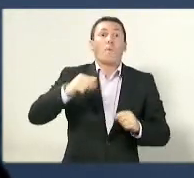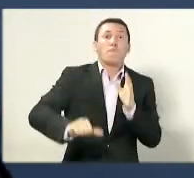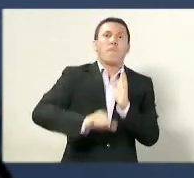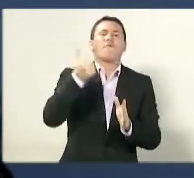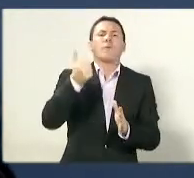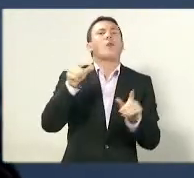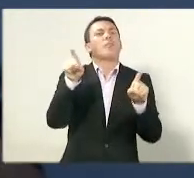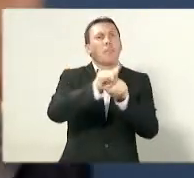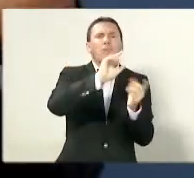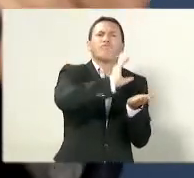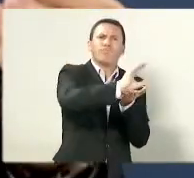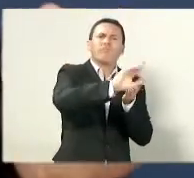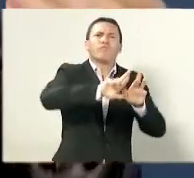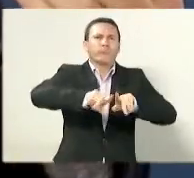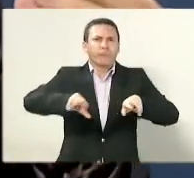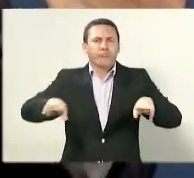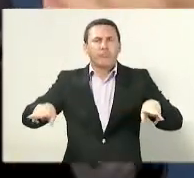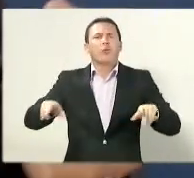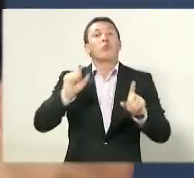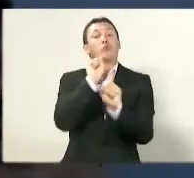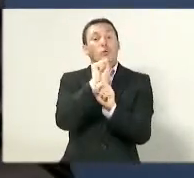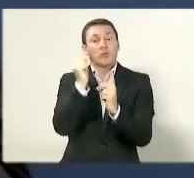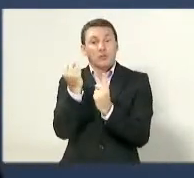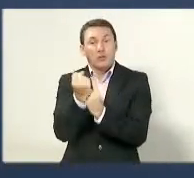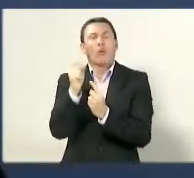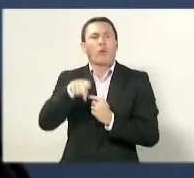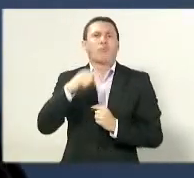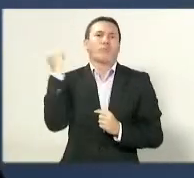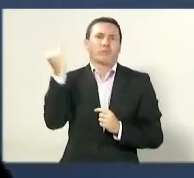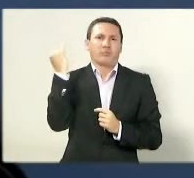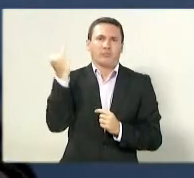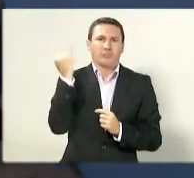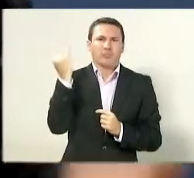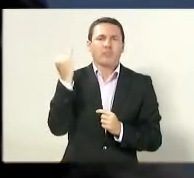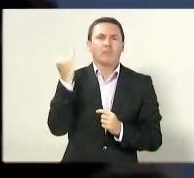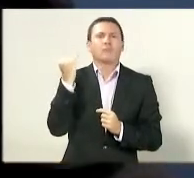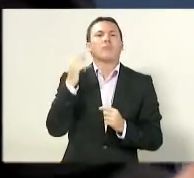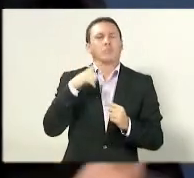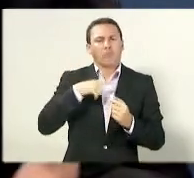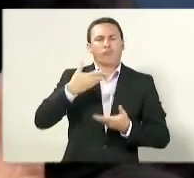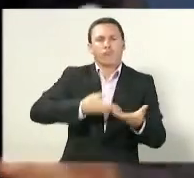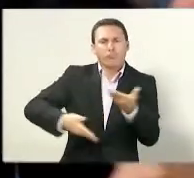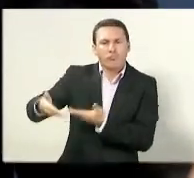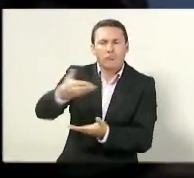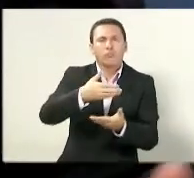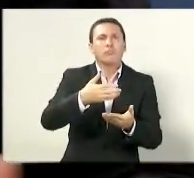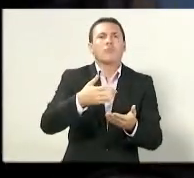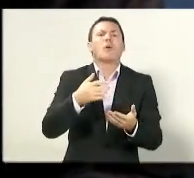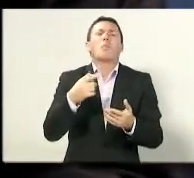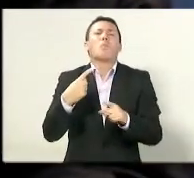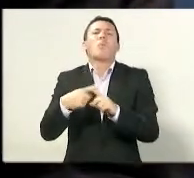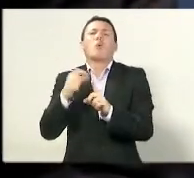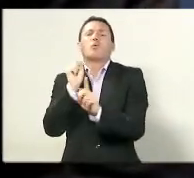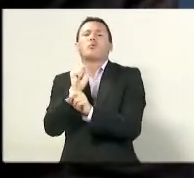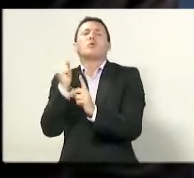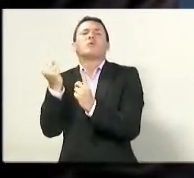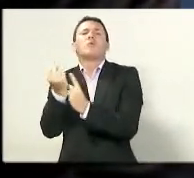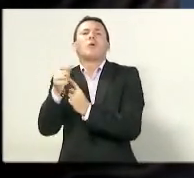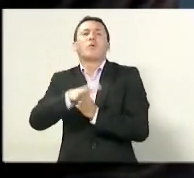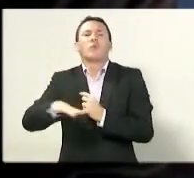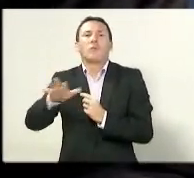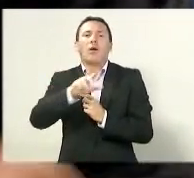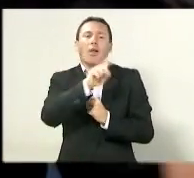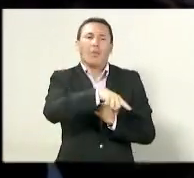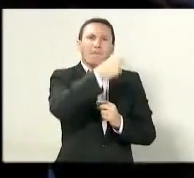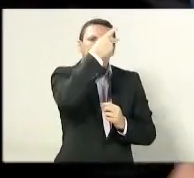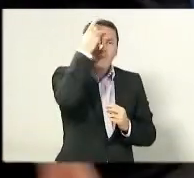transferem a riqueza do estado para as pessoas. Também nesses quatro anos do governo, os maiores investimentos. E fazendo isso